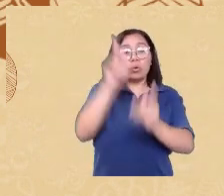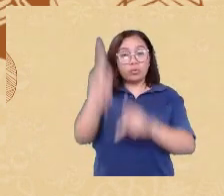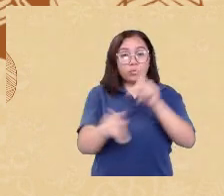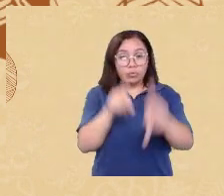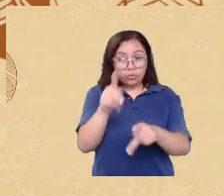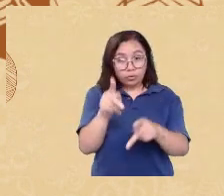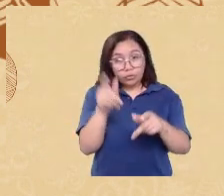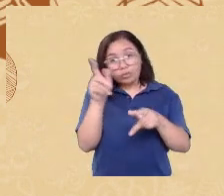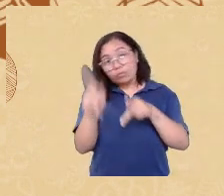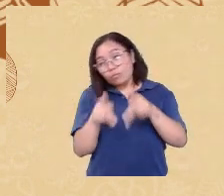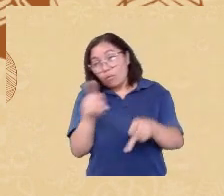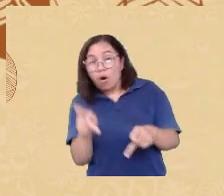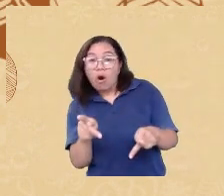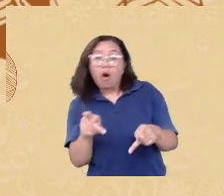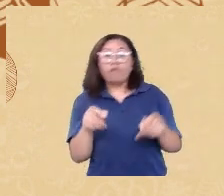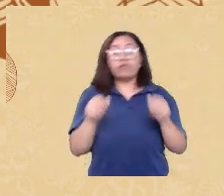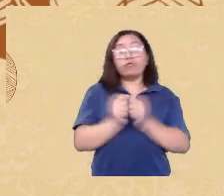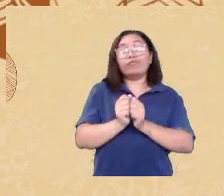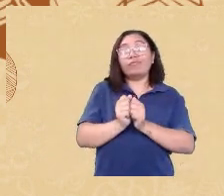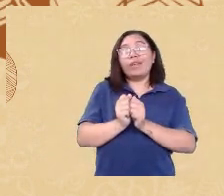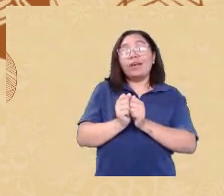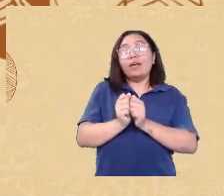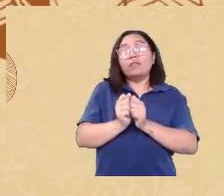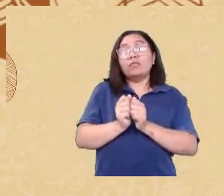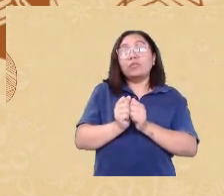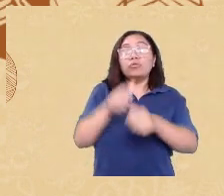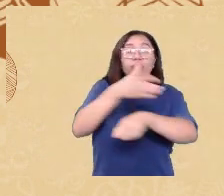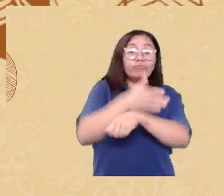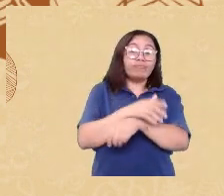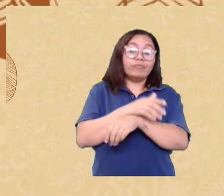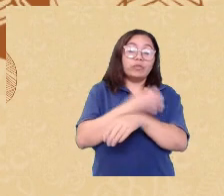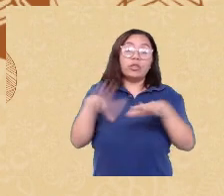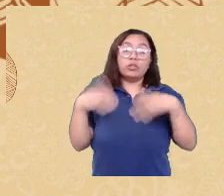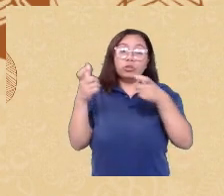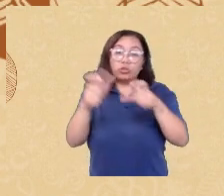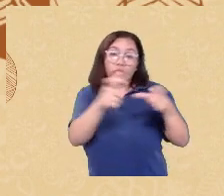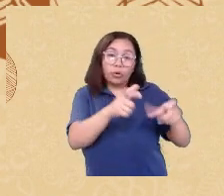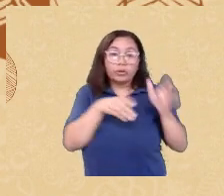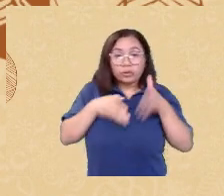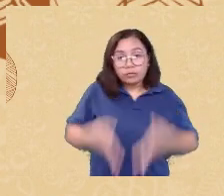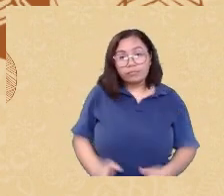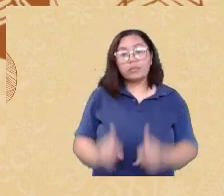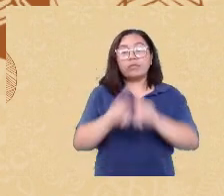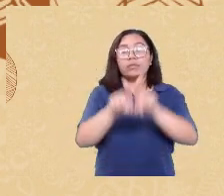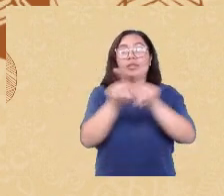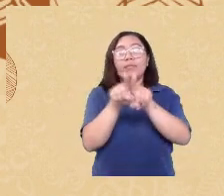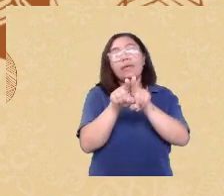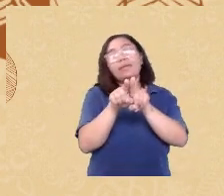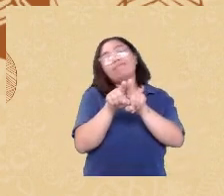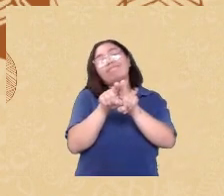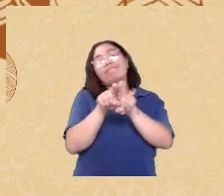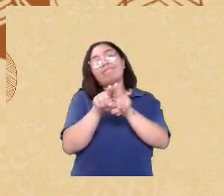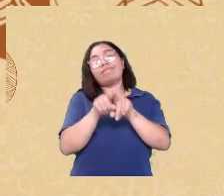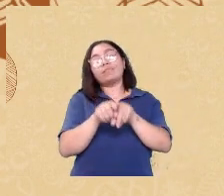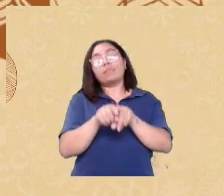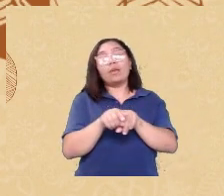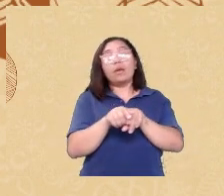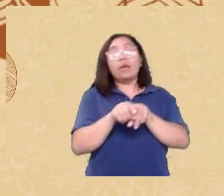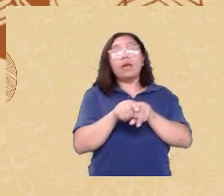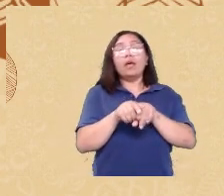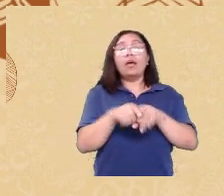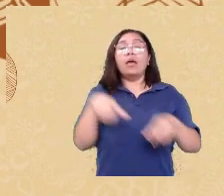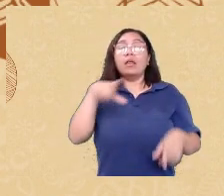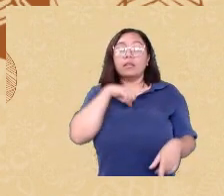origem racial ou étnica e também outros grupos minoritários ou igualmente marginalizados a gente tem termos que são